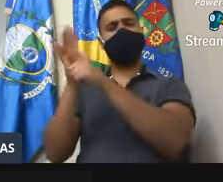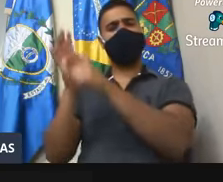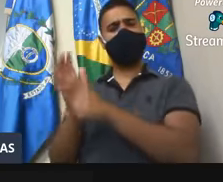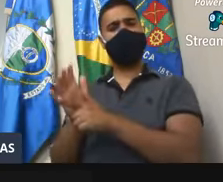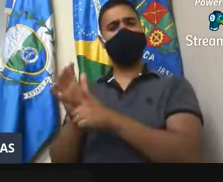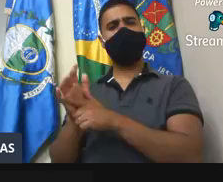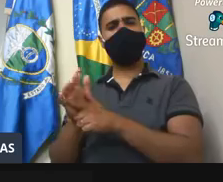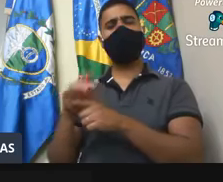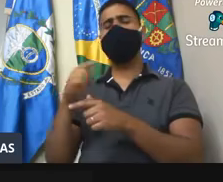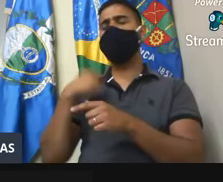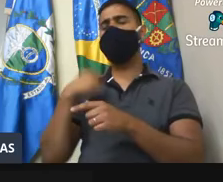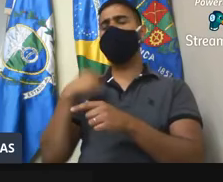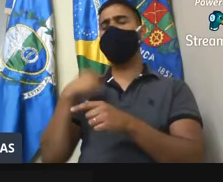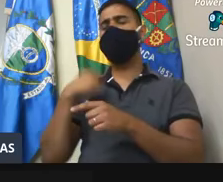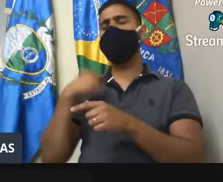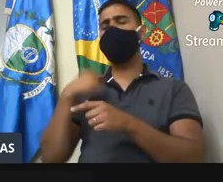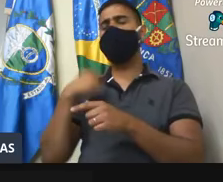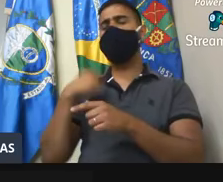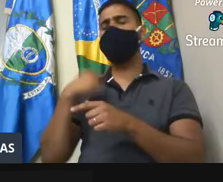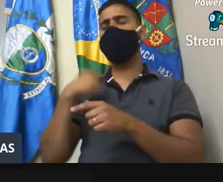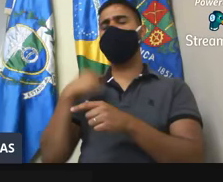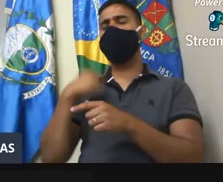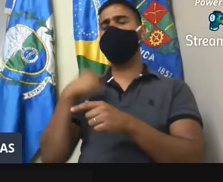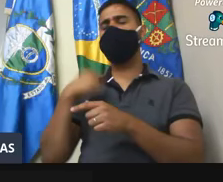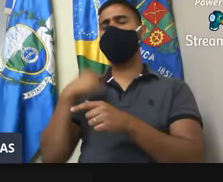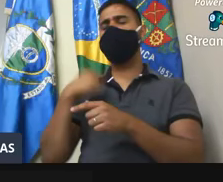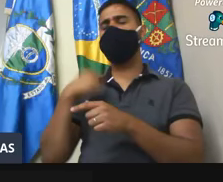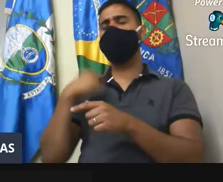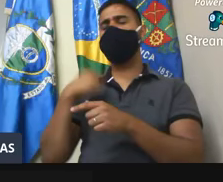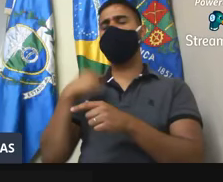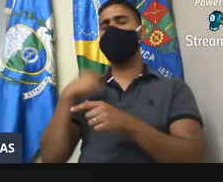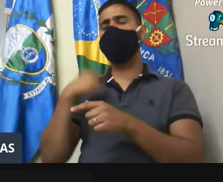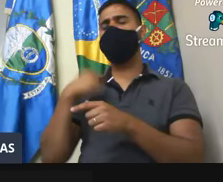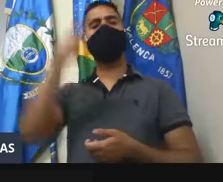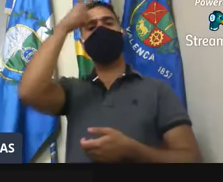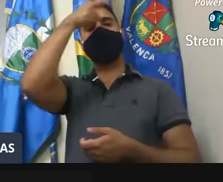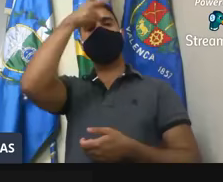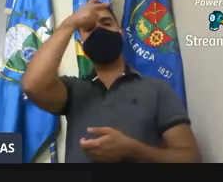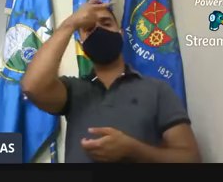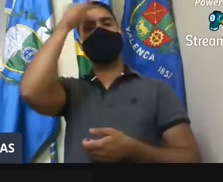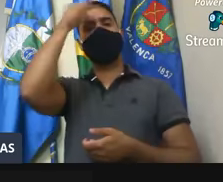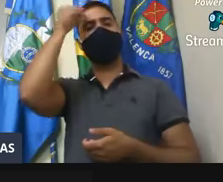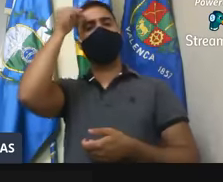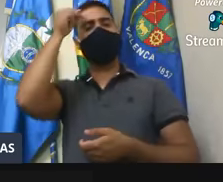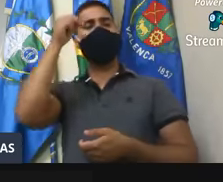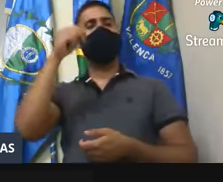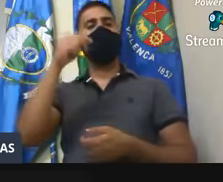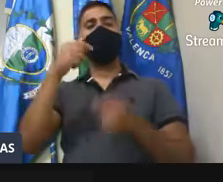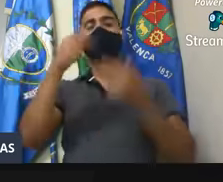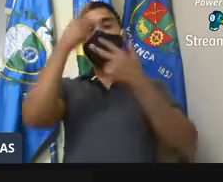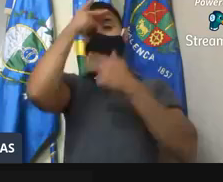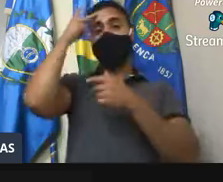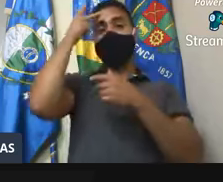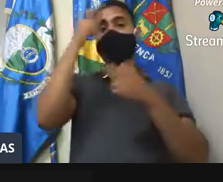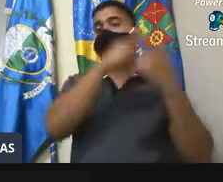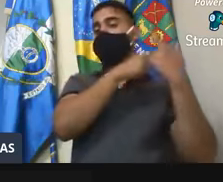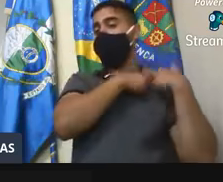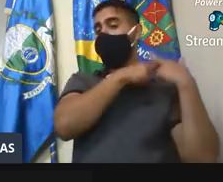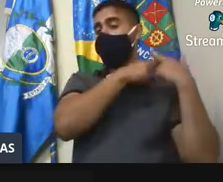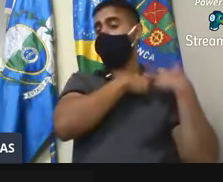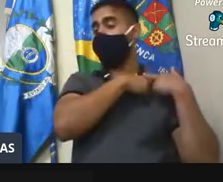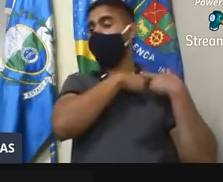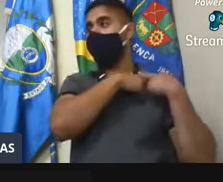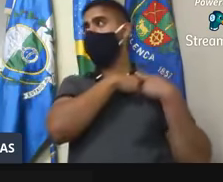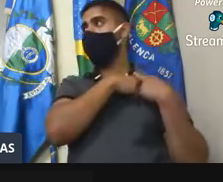E fui buscar lá na prefeitura, com as entidades responsáveis, pelo setor responsável,